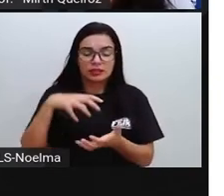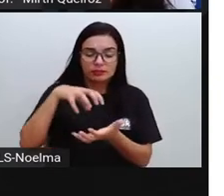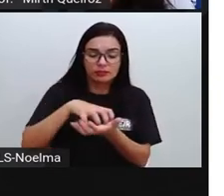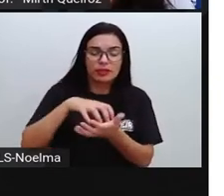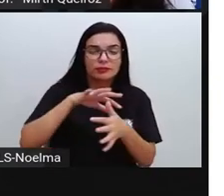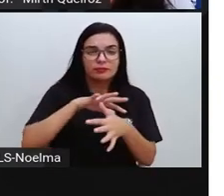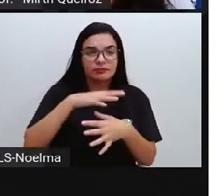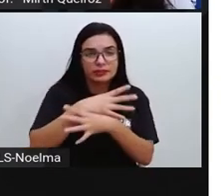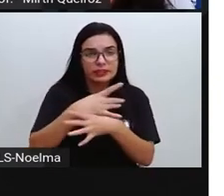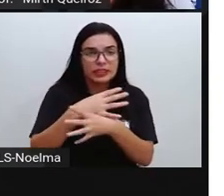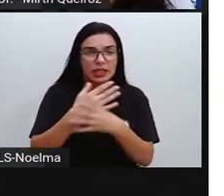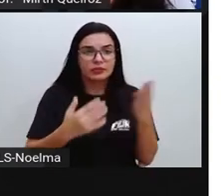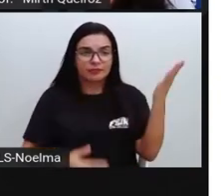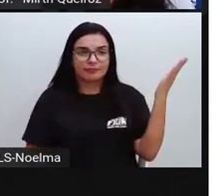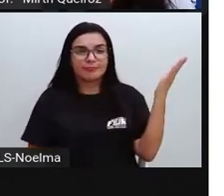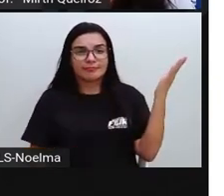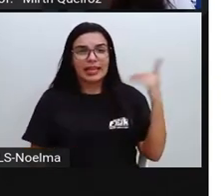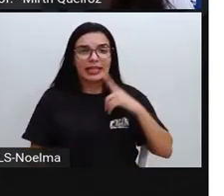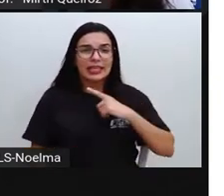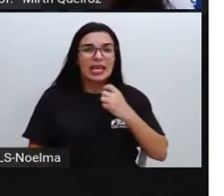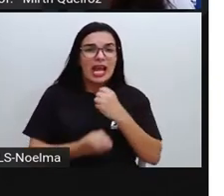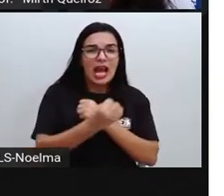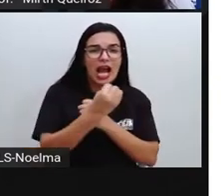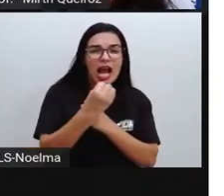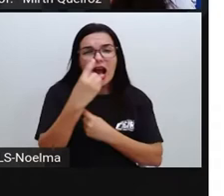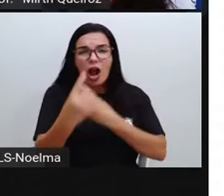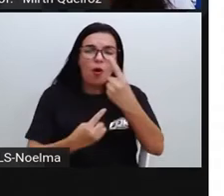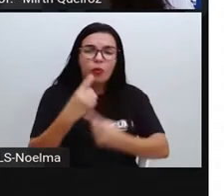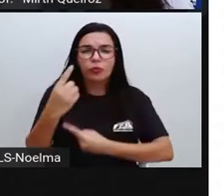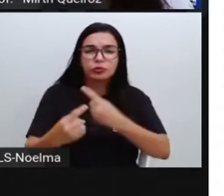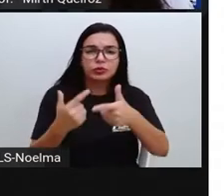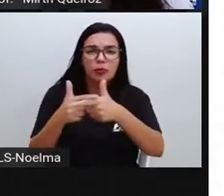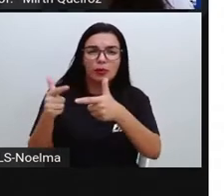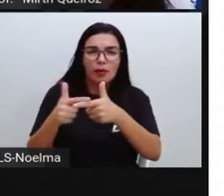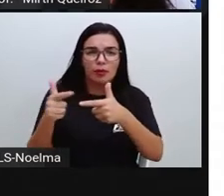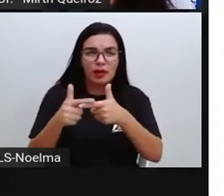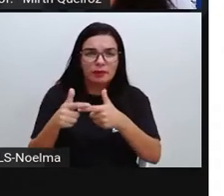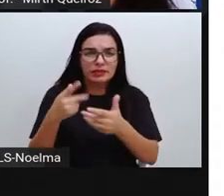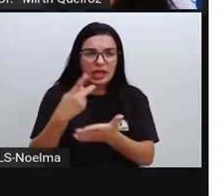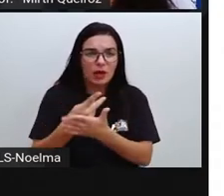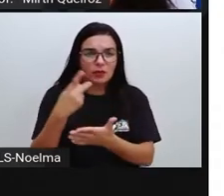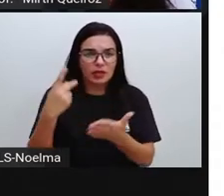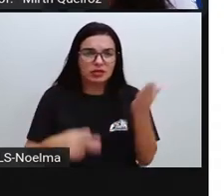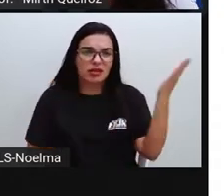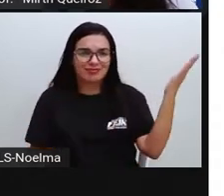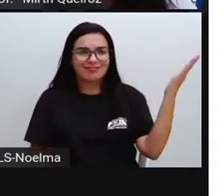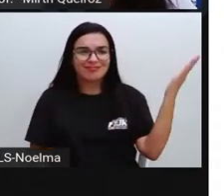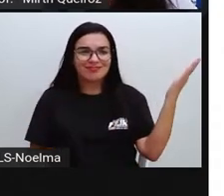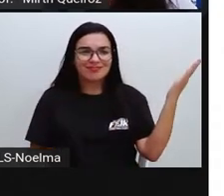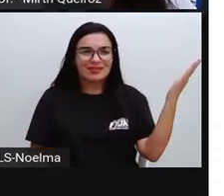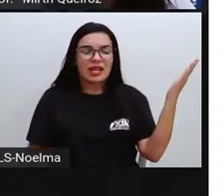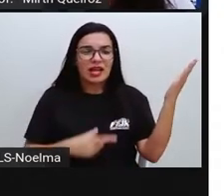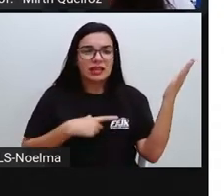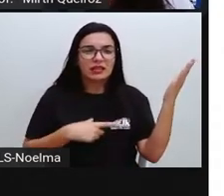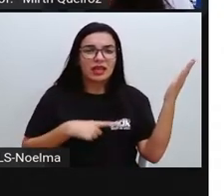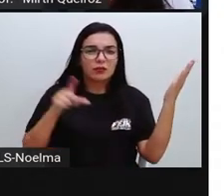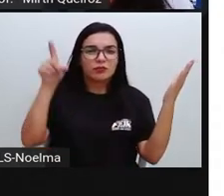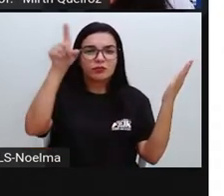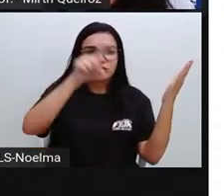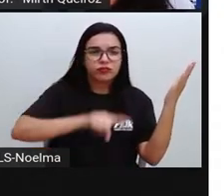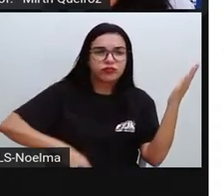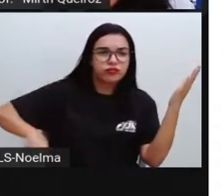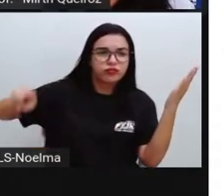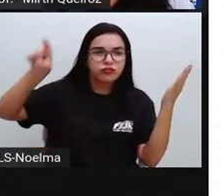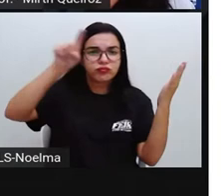população. E aqui a gente tem alguns problemas das cidades, o problema com o trânsito, né? Um super fluxo aí